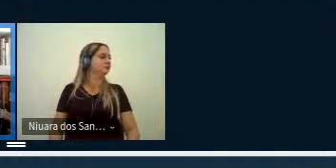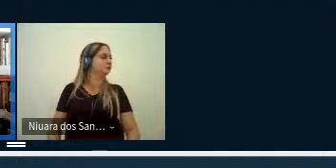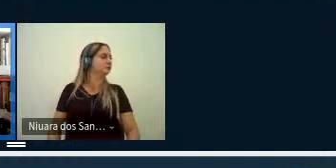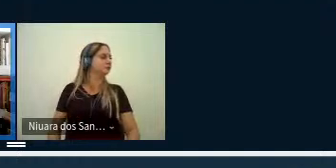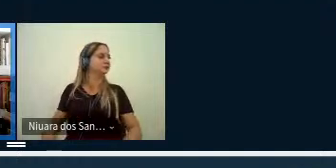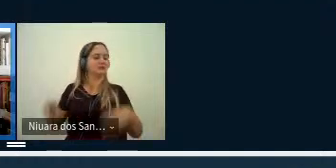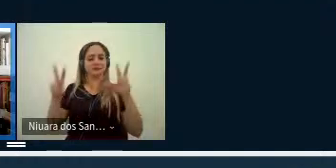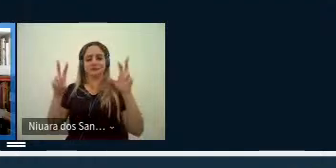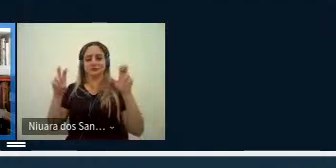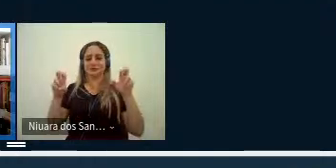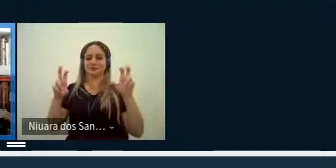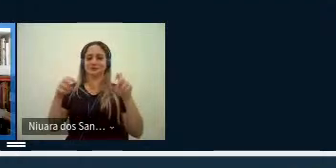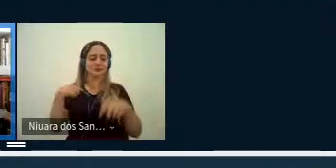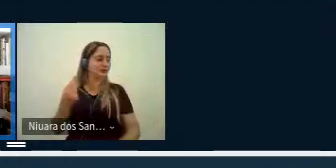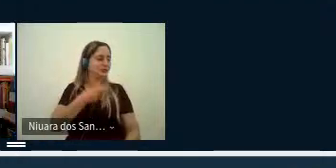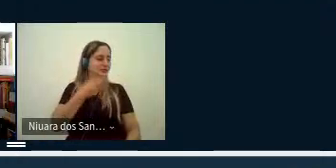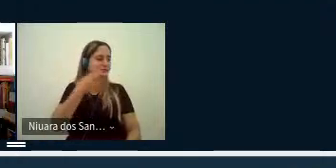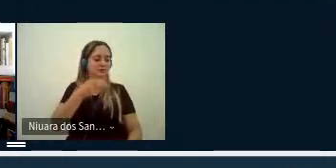das questões que eu falei né